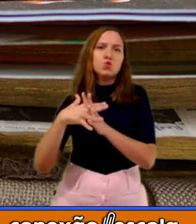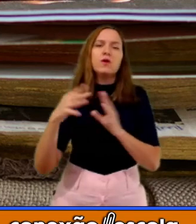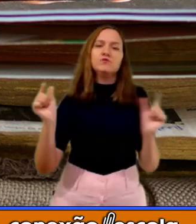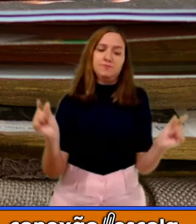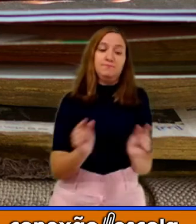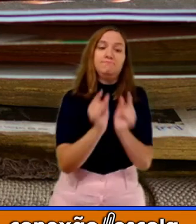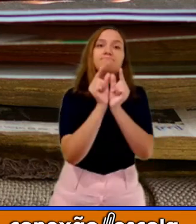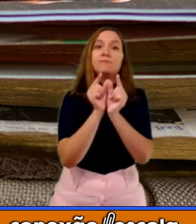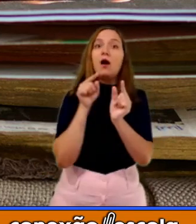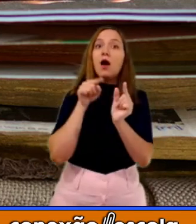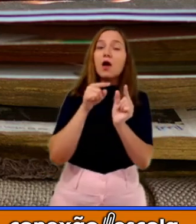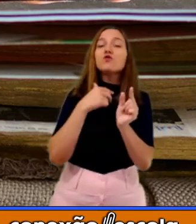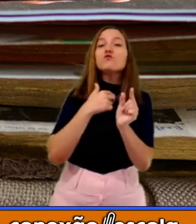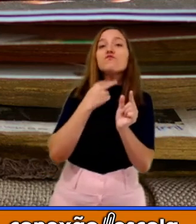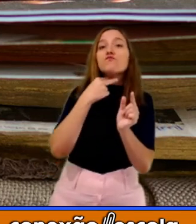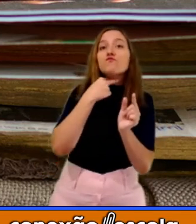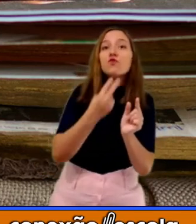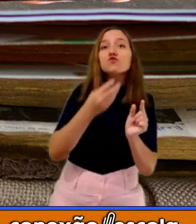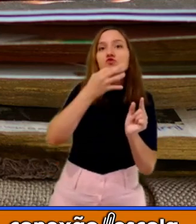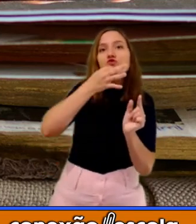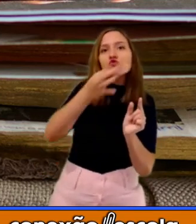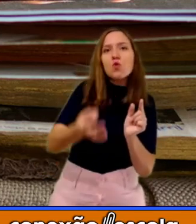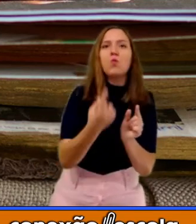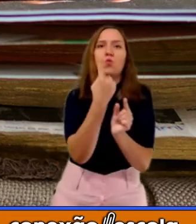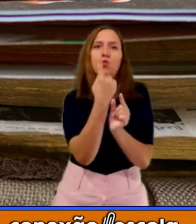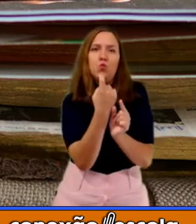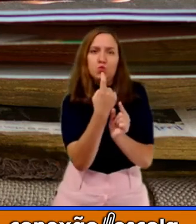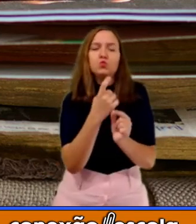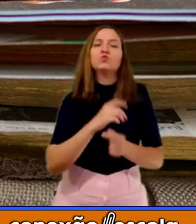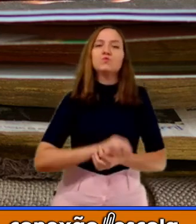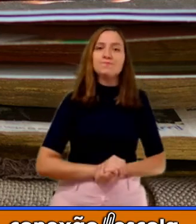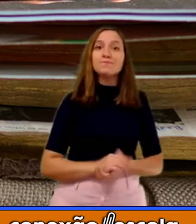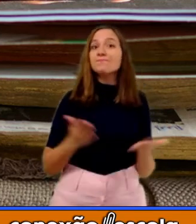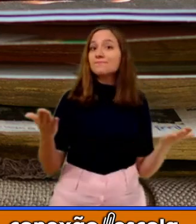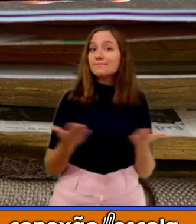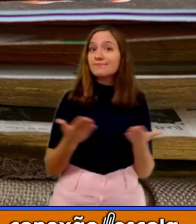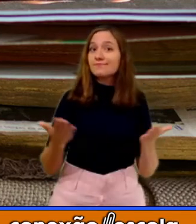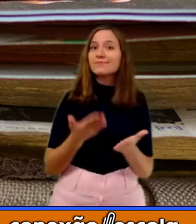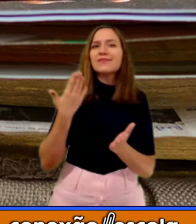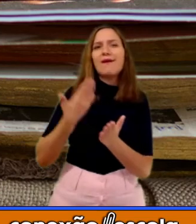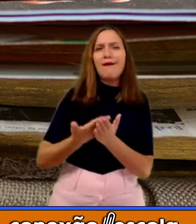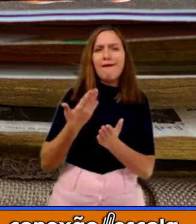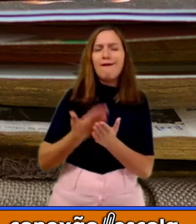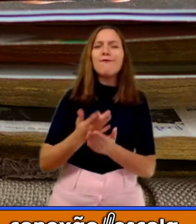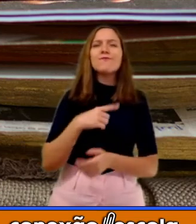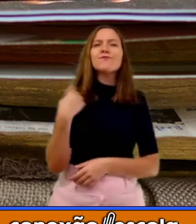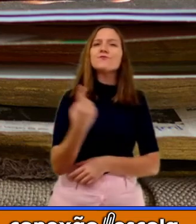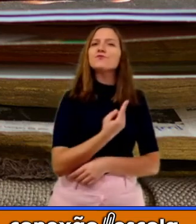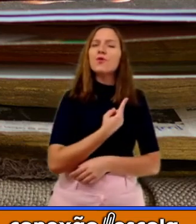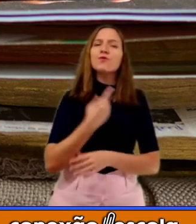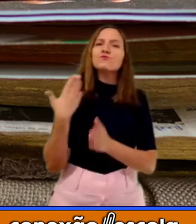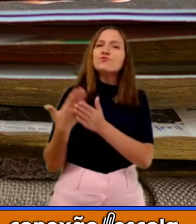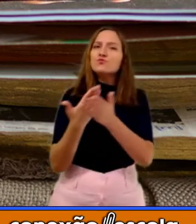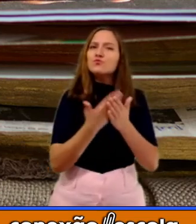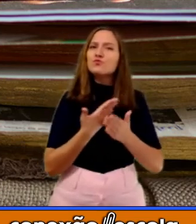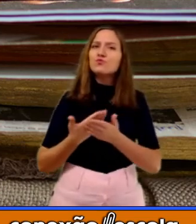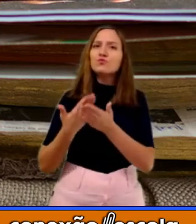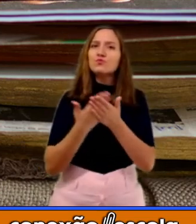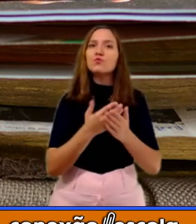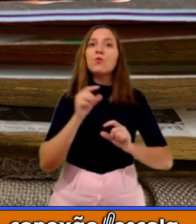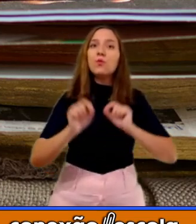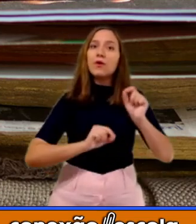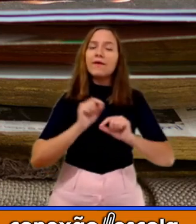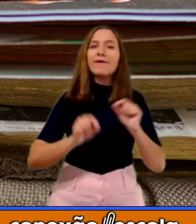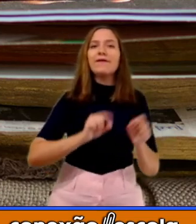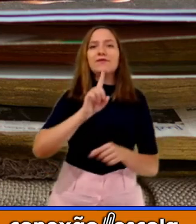formando um único som. Hoje, na nossa aula, nós vimos a respeito desse